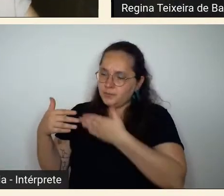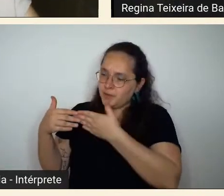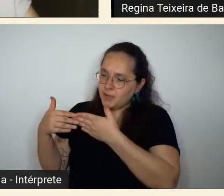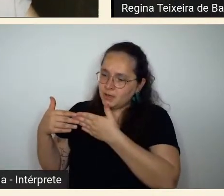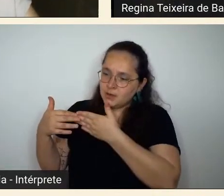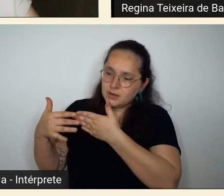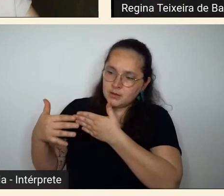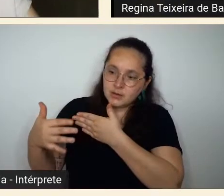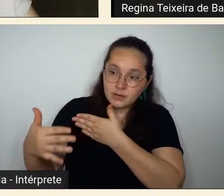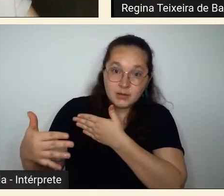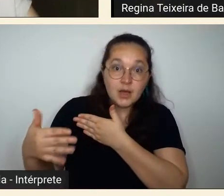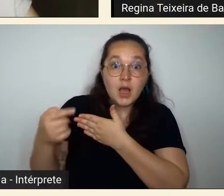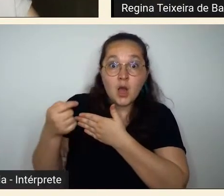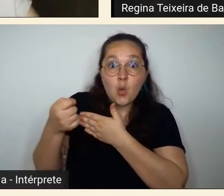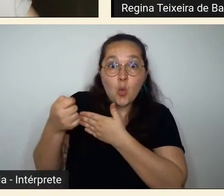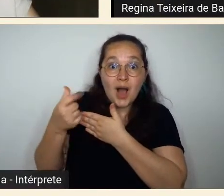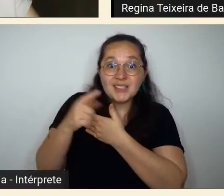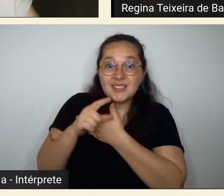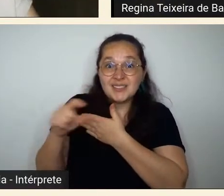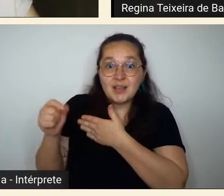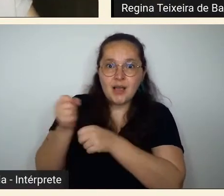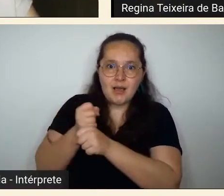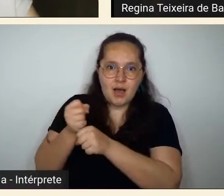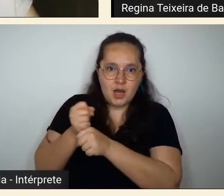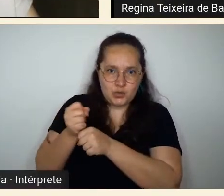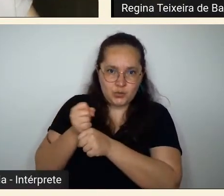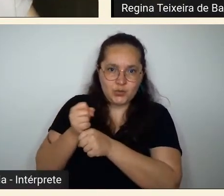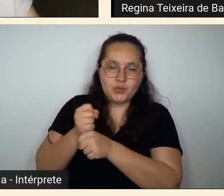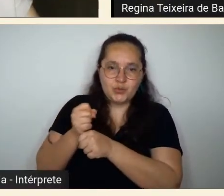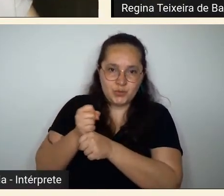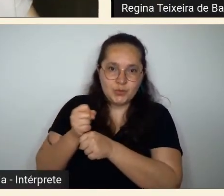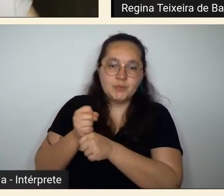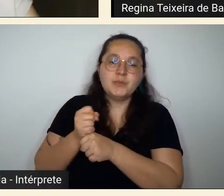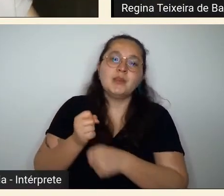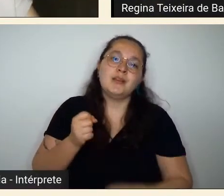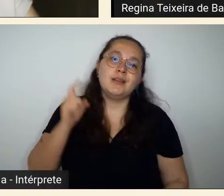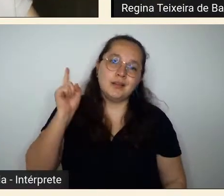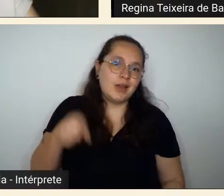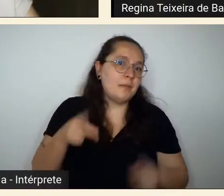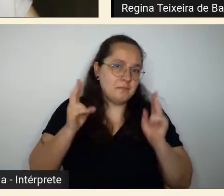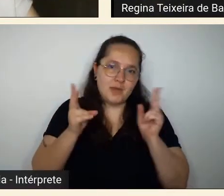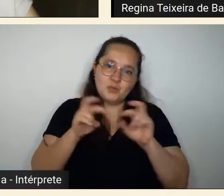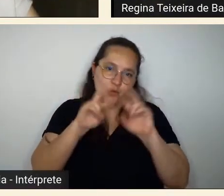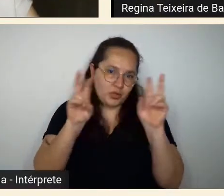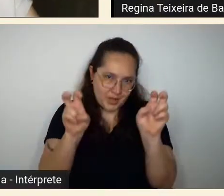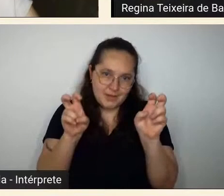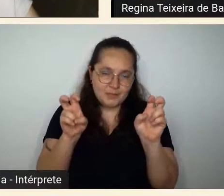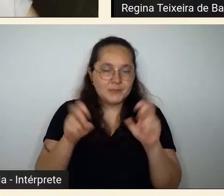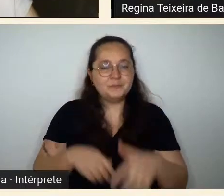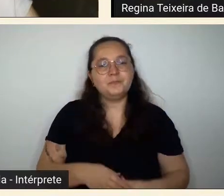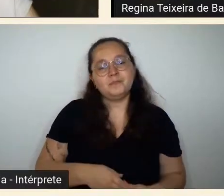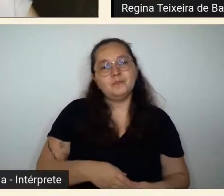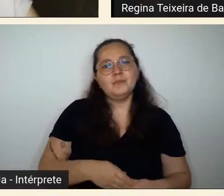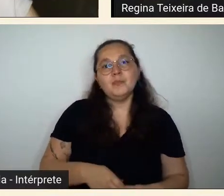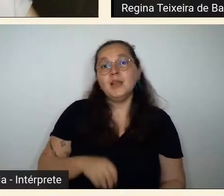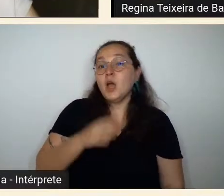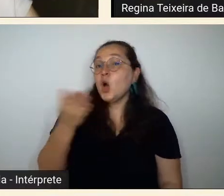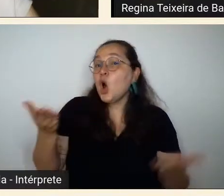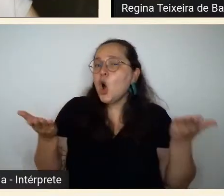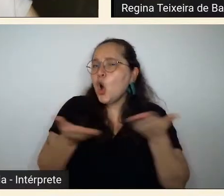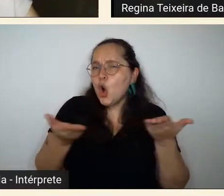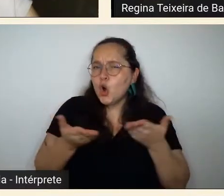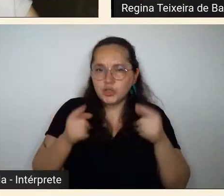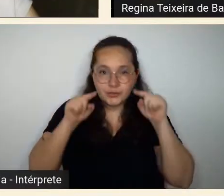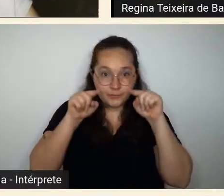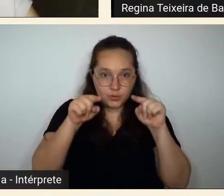beirada das celebrações de 100 anos da semana de 22 se você tivesse que publicar hoje esse